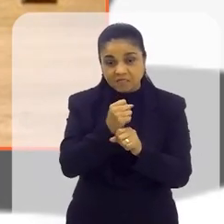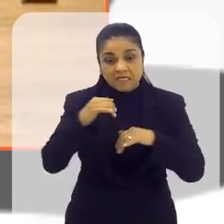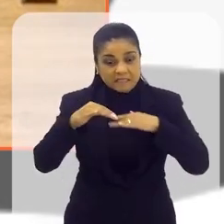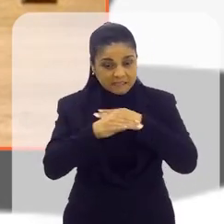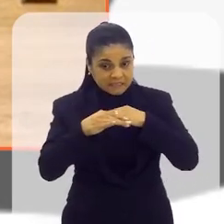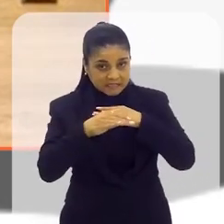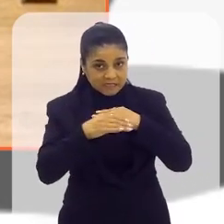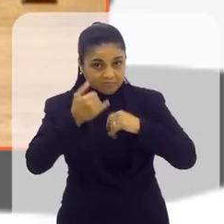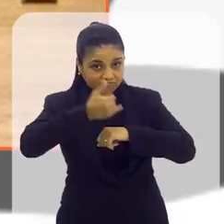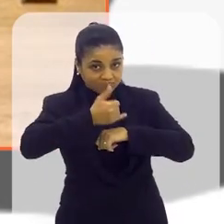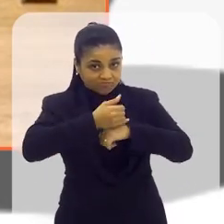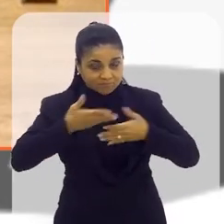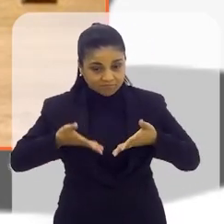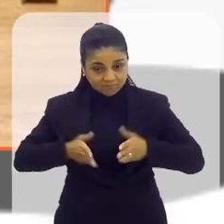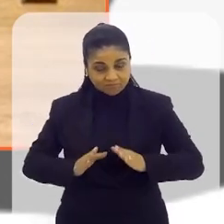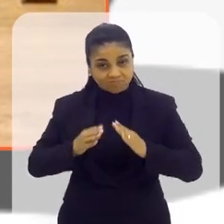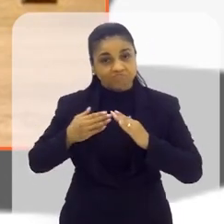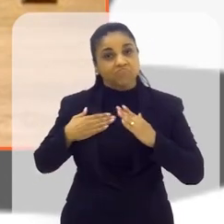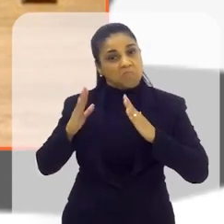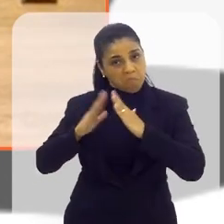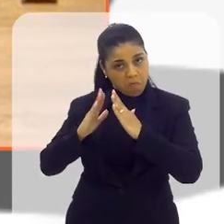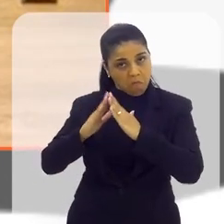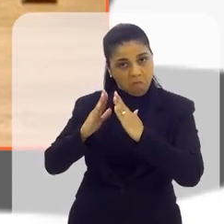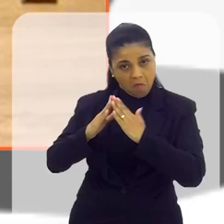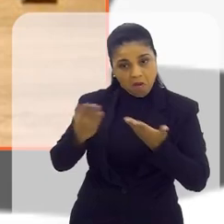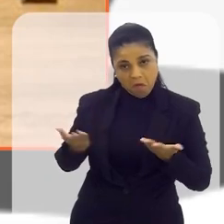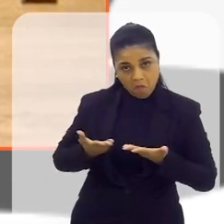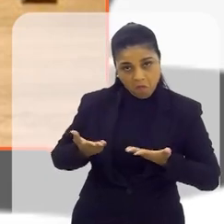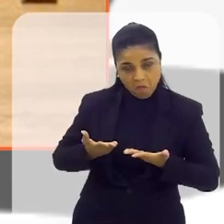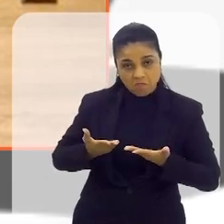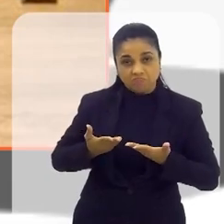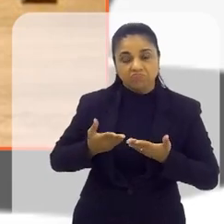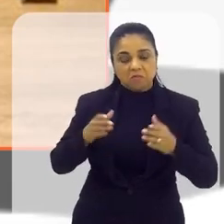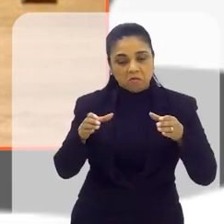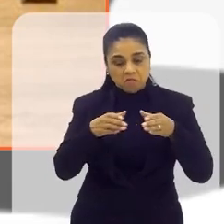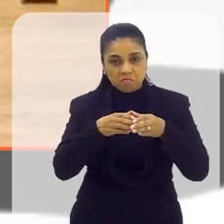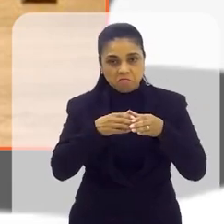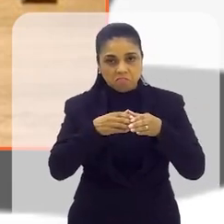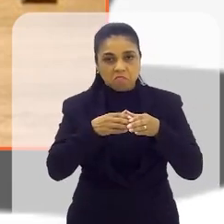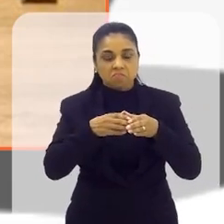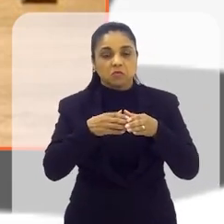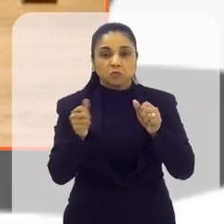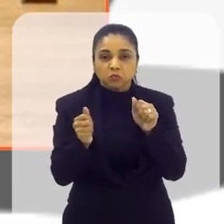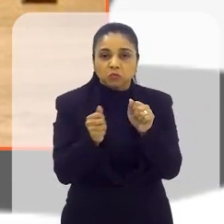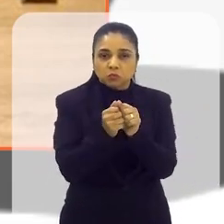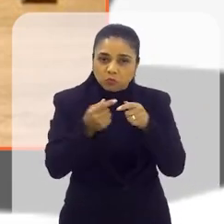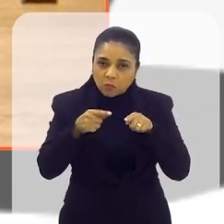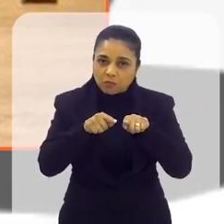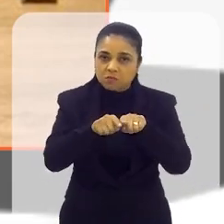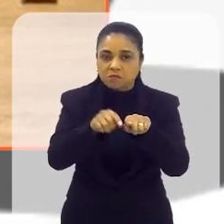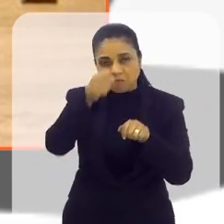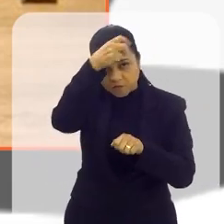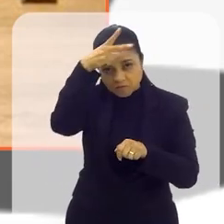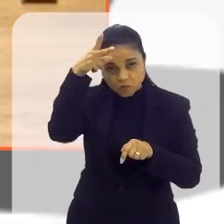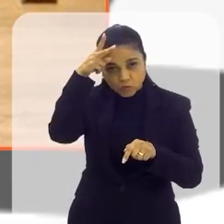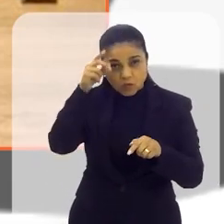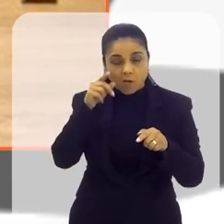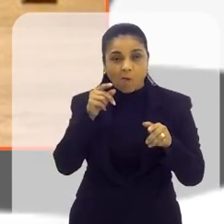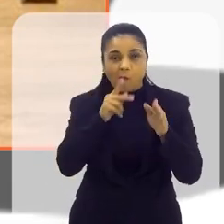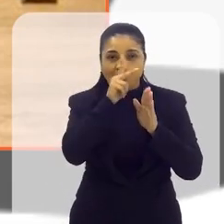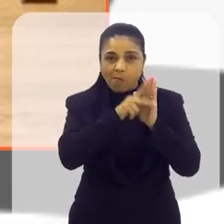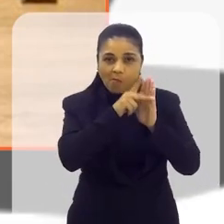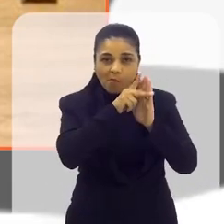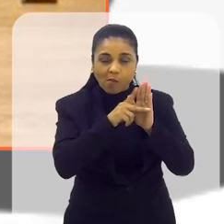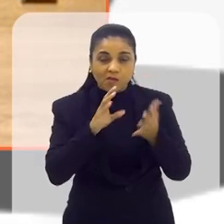cidade em que nasceu e onde vive até hoje, que ele e sua equipe implantaram junto com a prefeitura o premiado programa